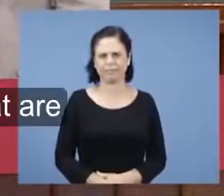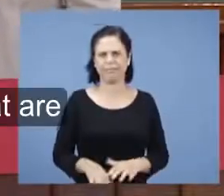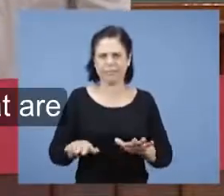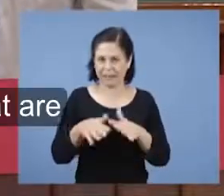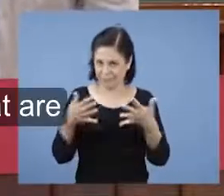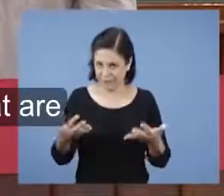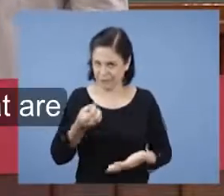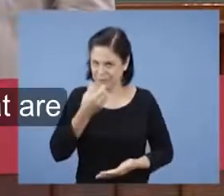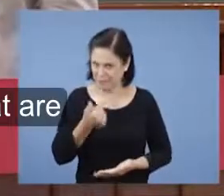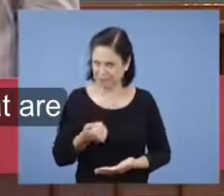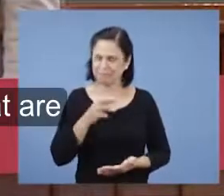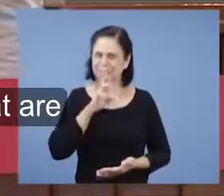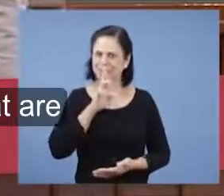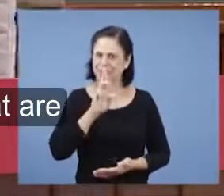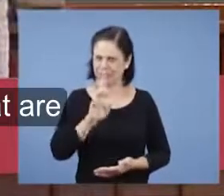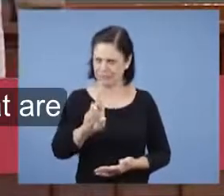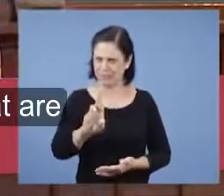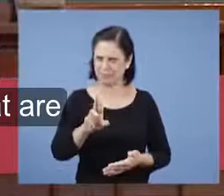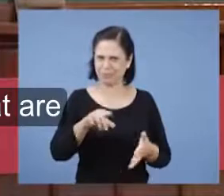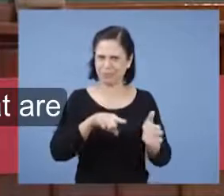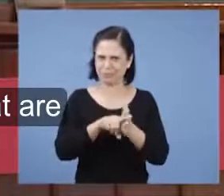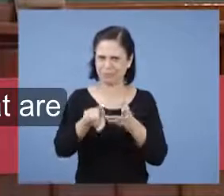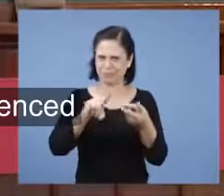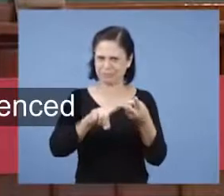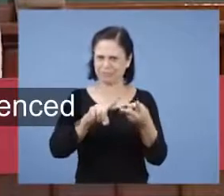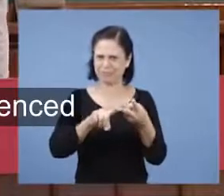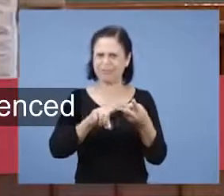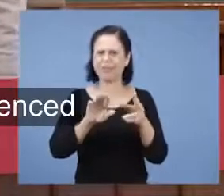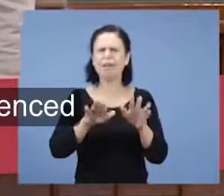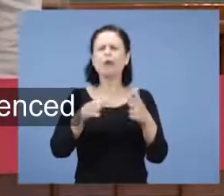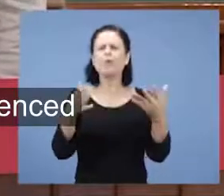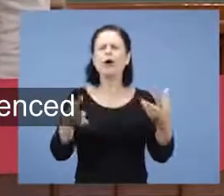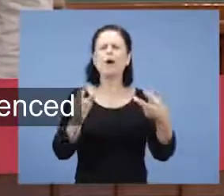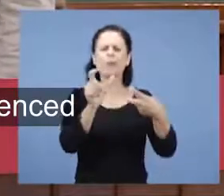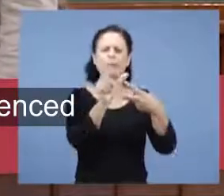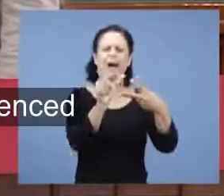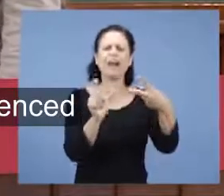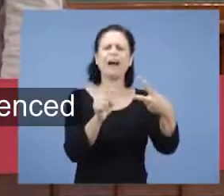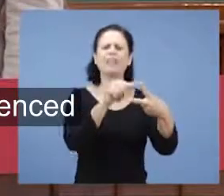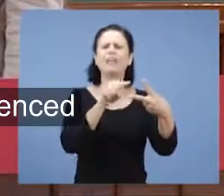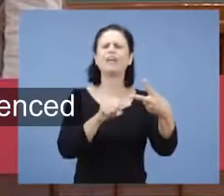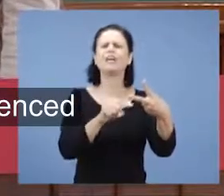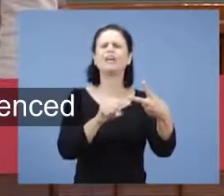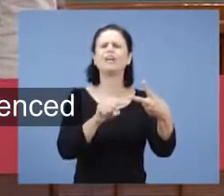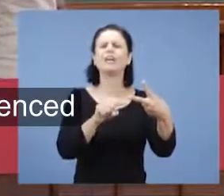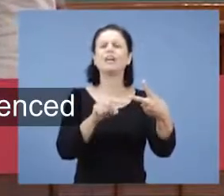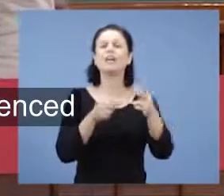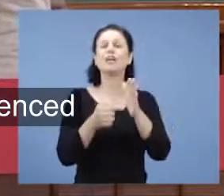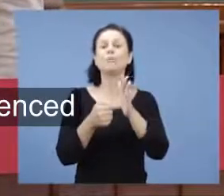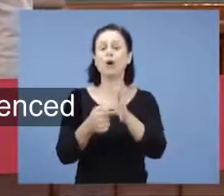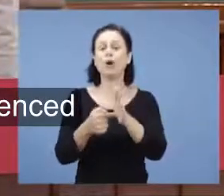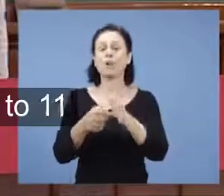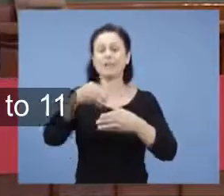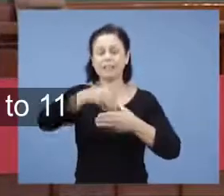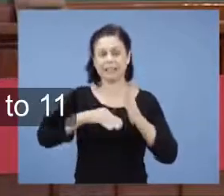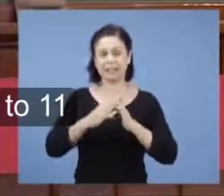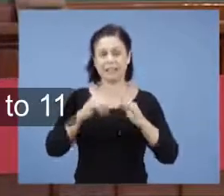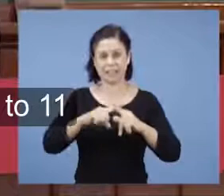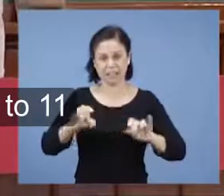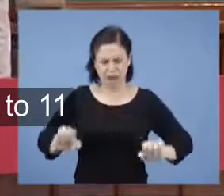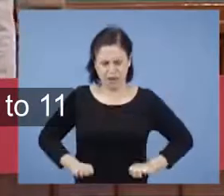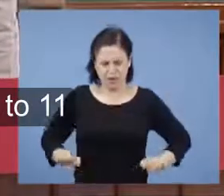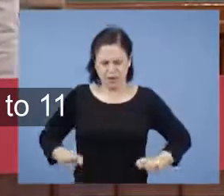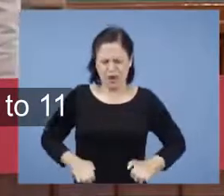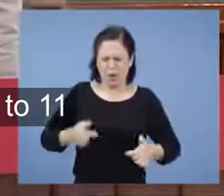Bem, a resposta da segunda pergunta, diz. Quais são as duas palavras que limitam as lutas vividas pela